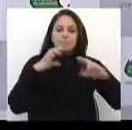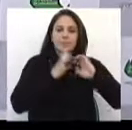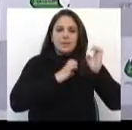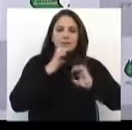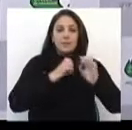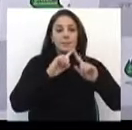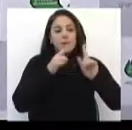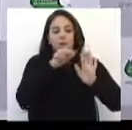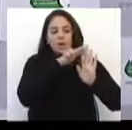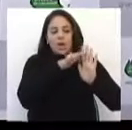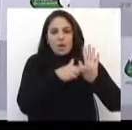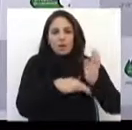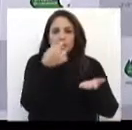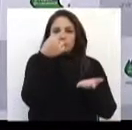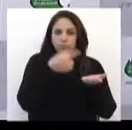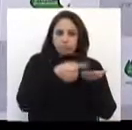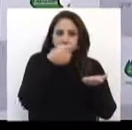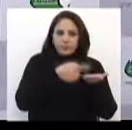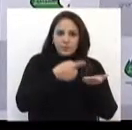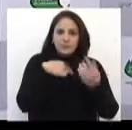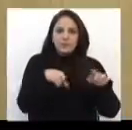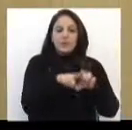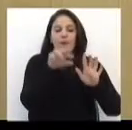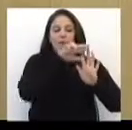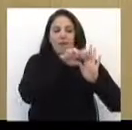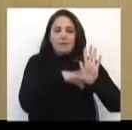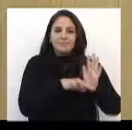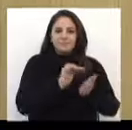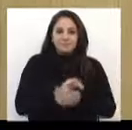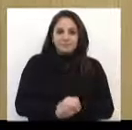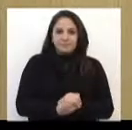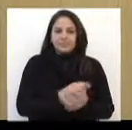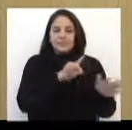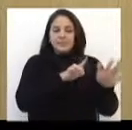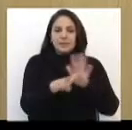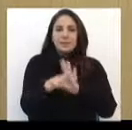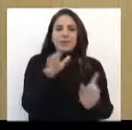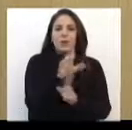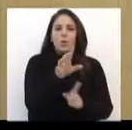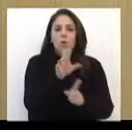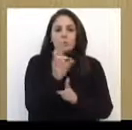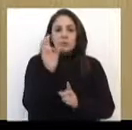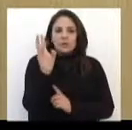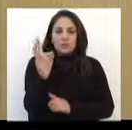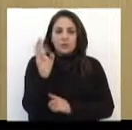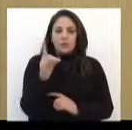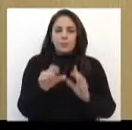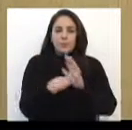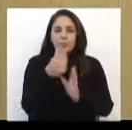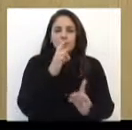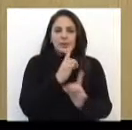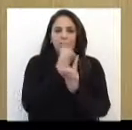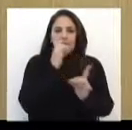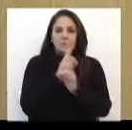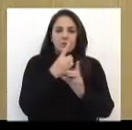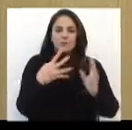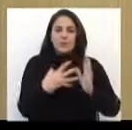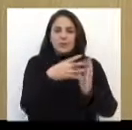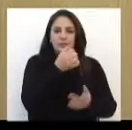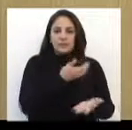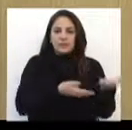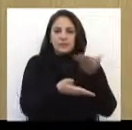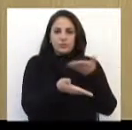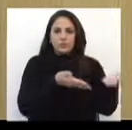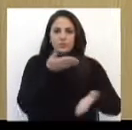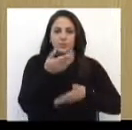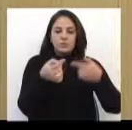critério, com compromisso, com regramento. Semana Antidrogas. Primeiro encontro da rede de atendimento debate